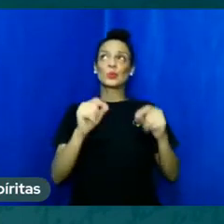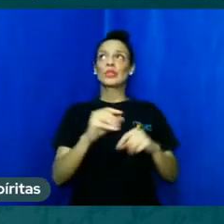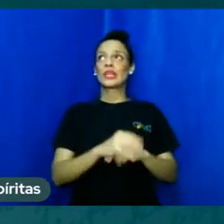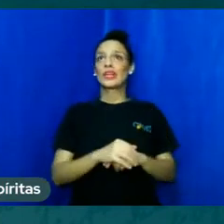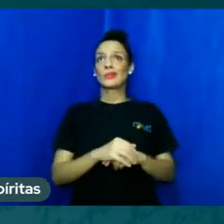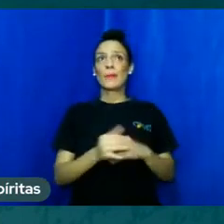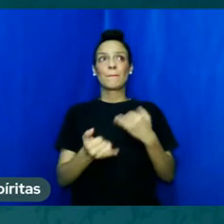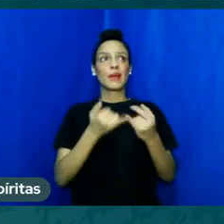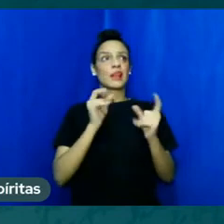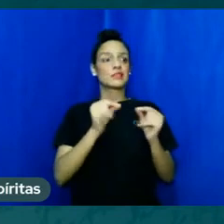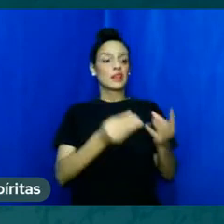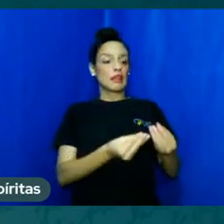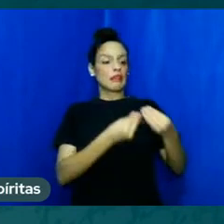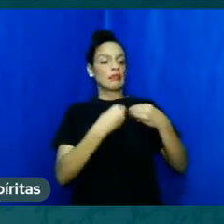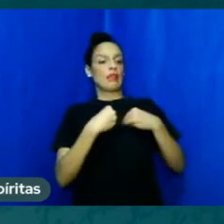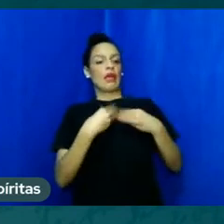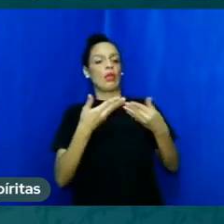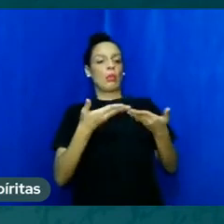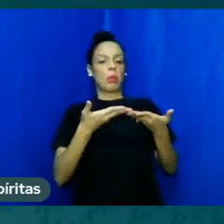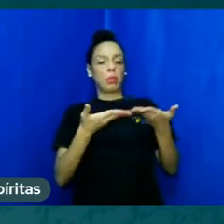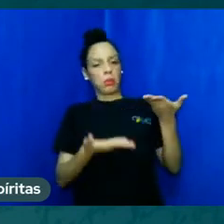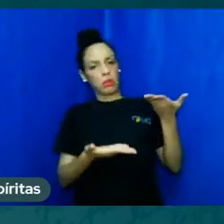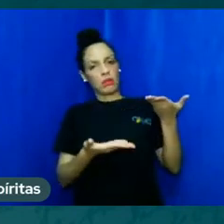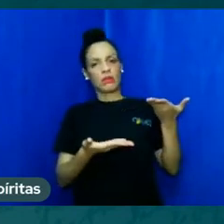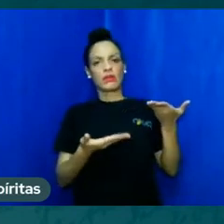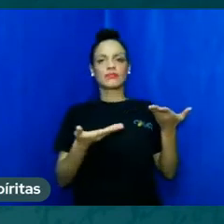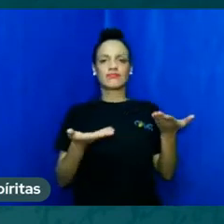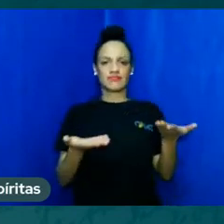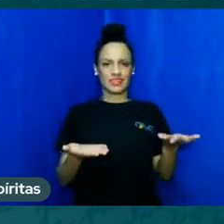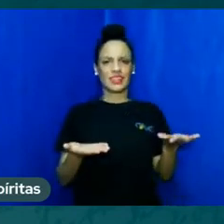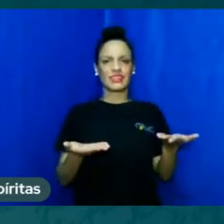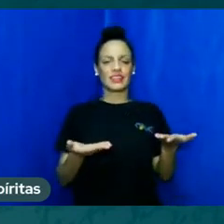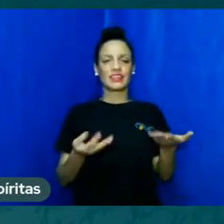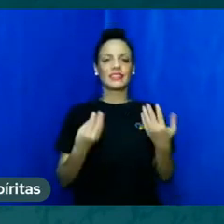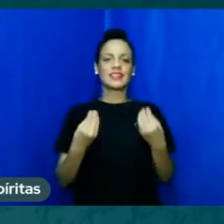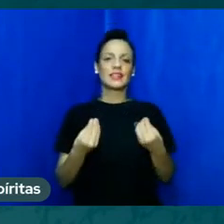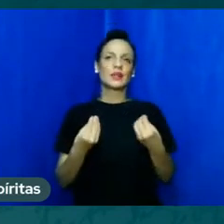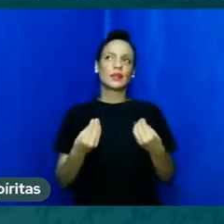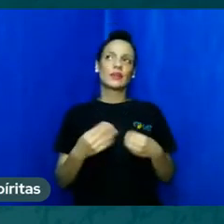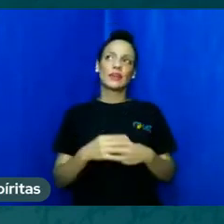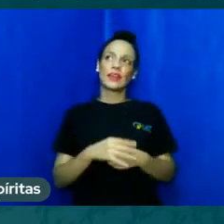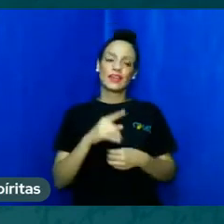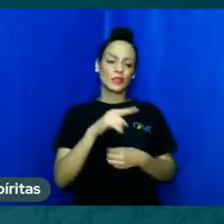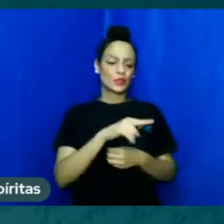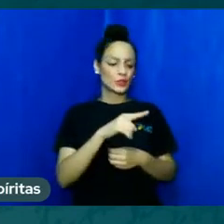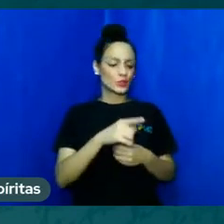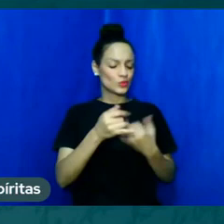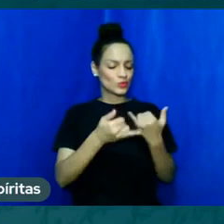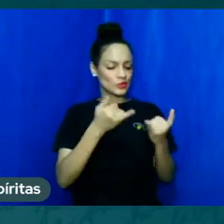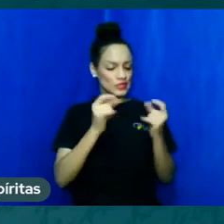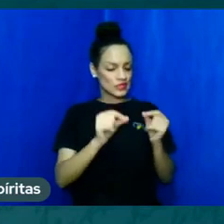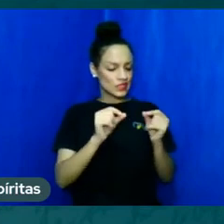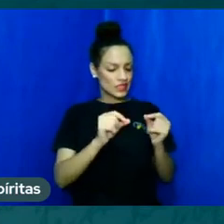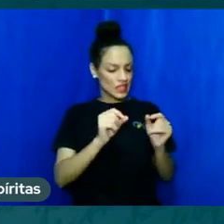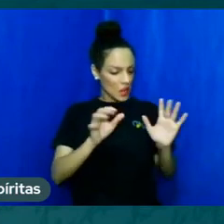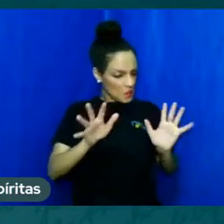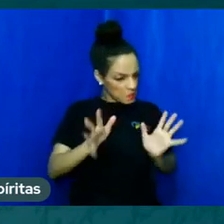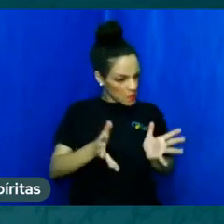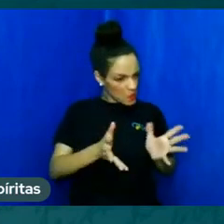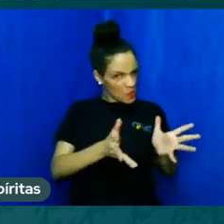desequilíbrios, né? O quanto ela tem a fomentar, a